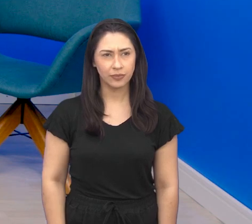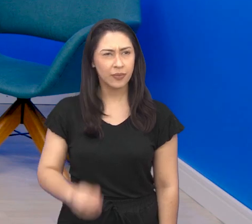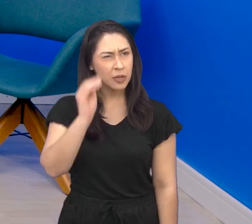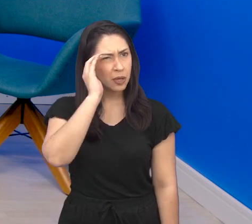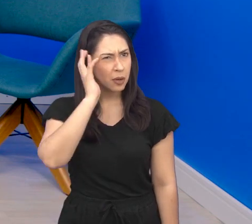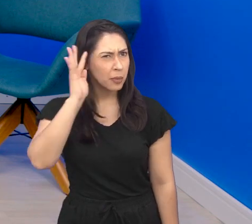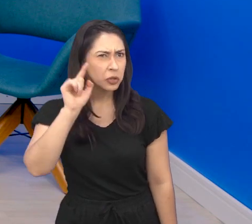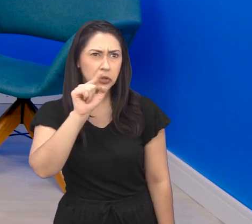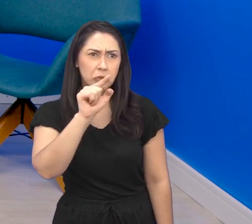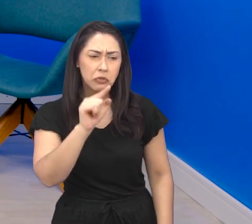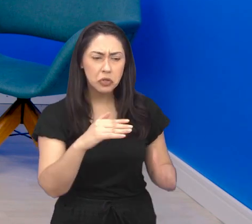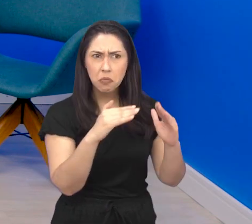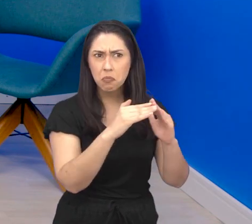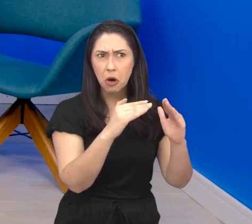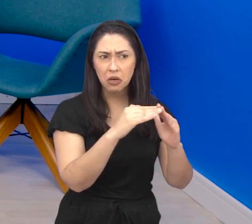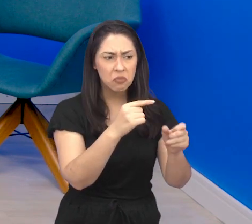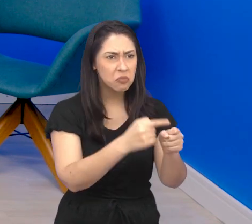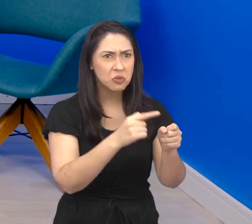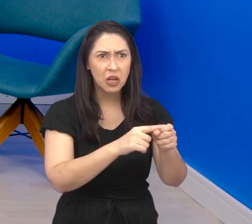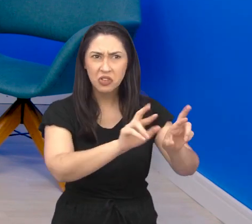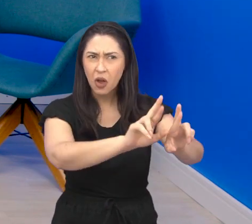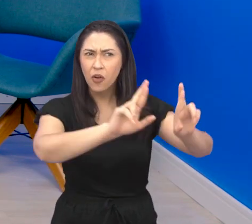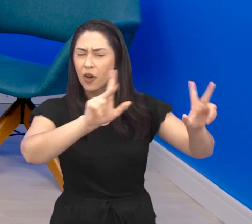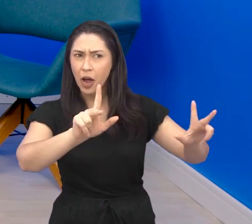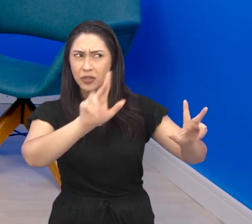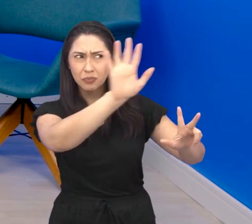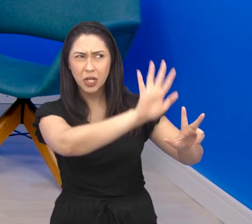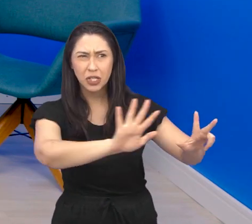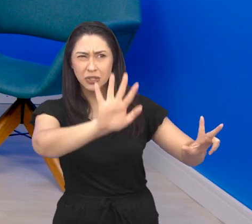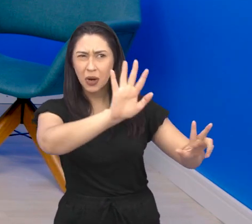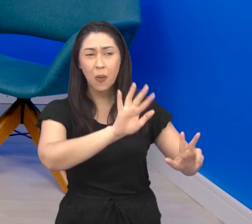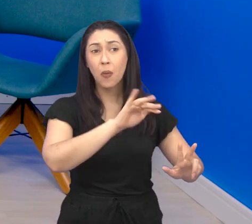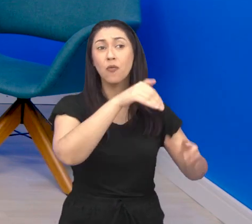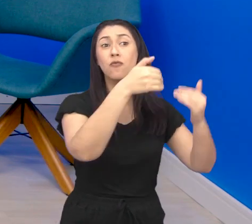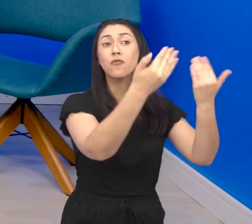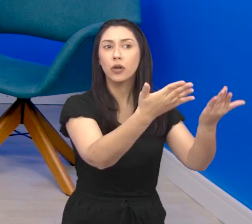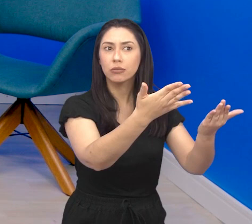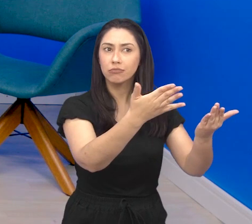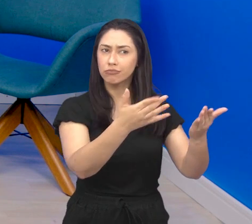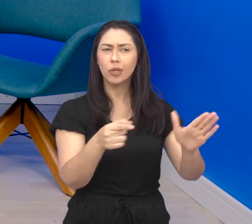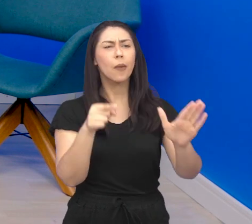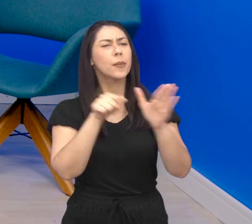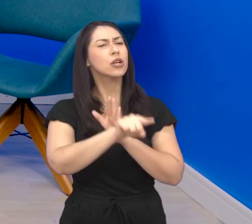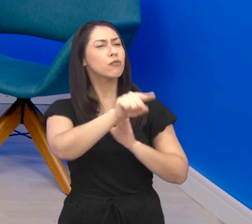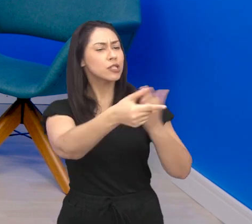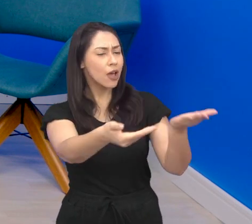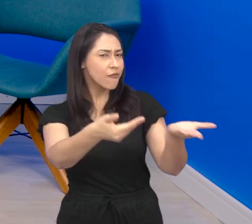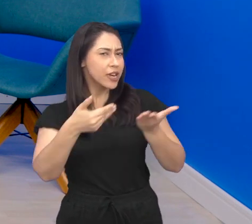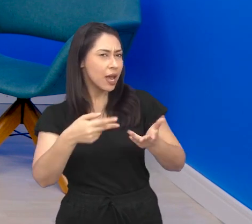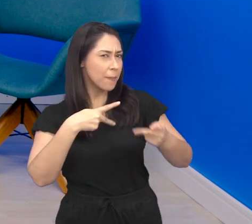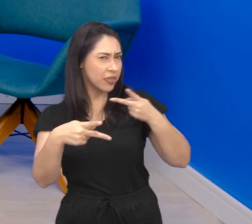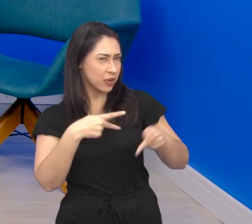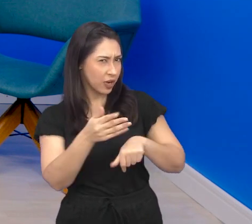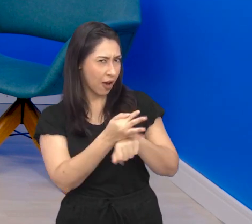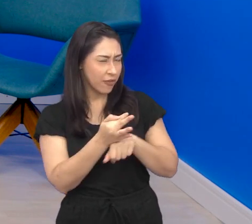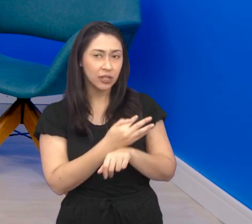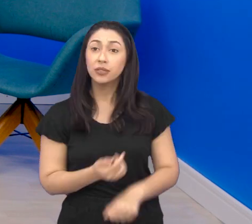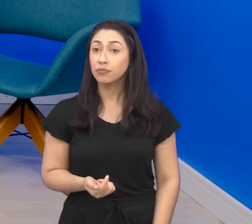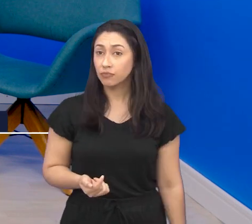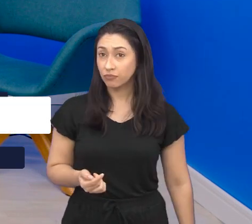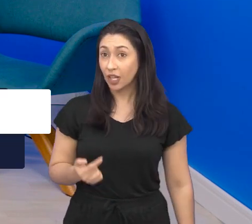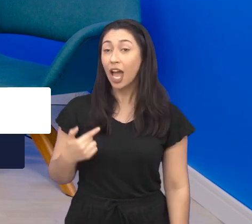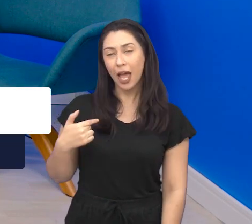Imagina que você mora em outra cidade, em outra região do Brasil. Você passaria férias em São José? Você passaria, Marina?